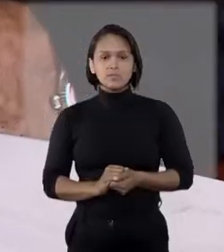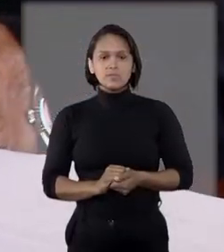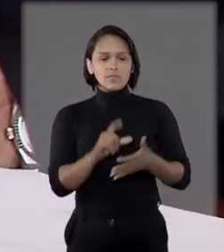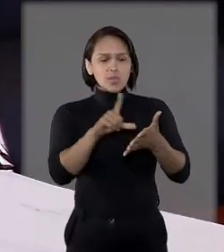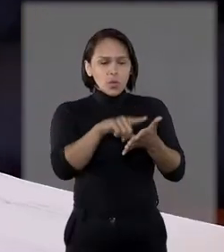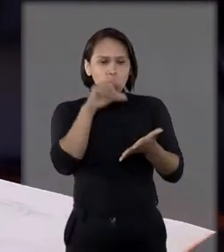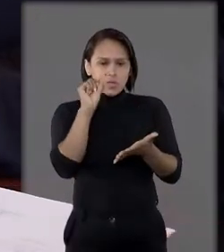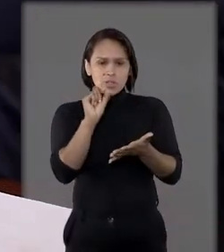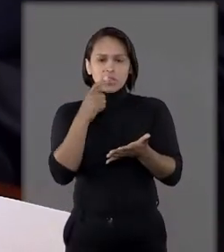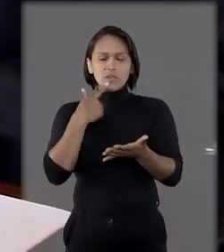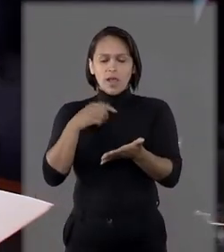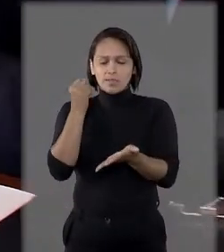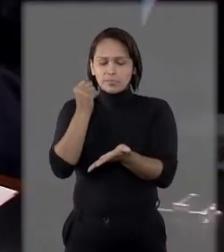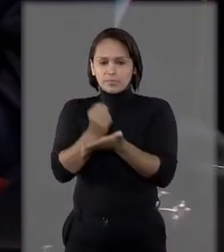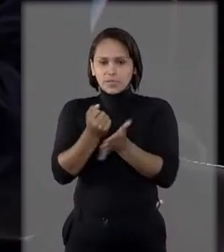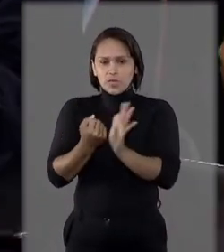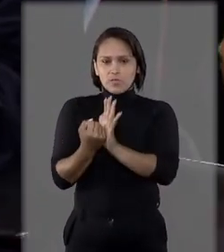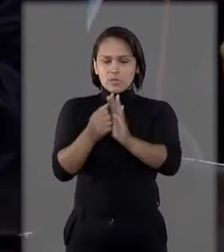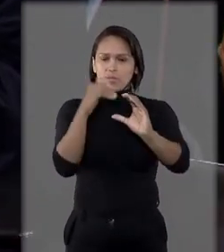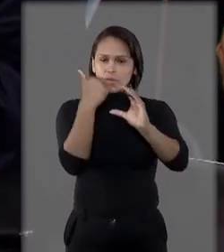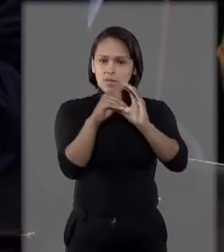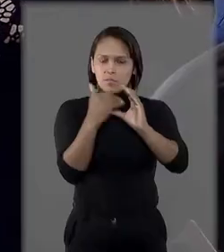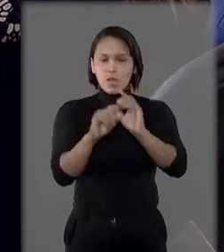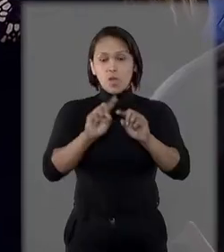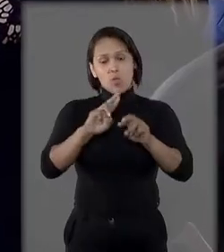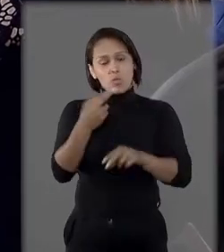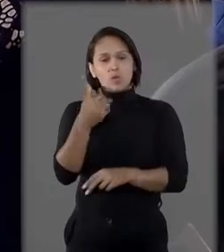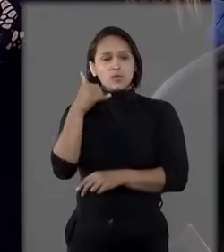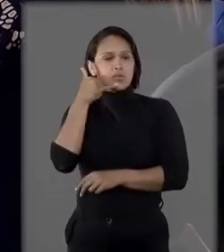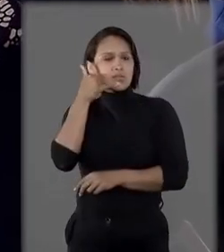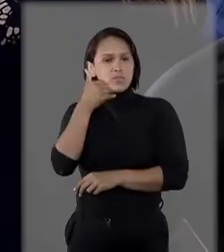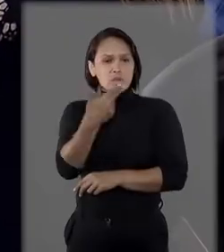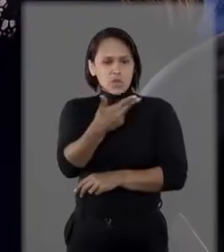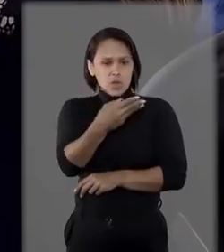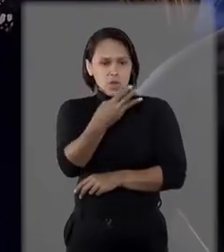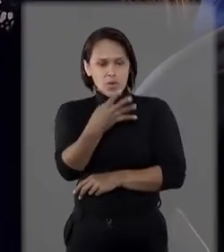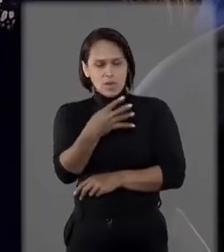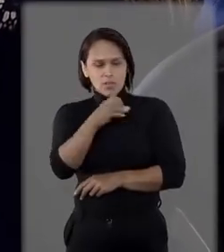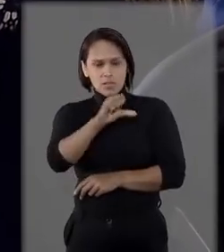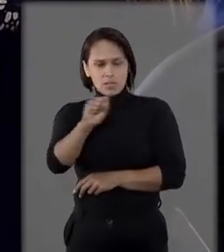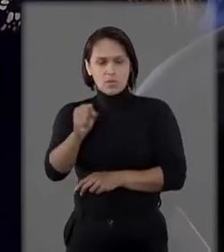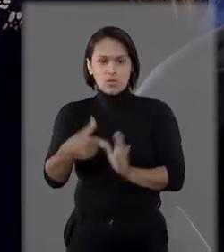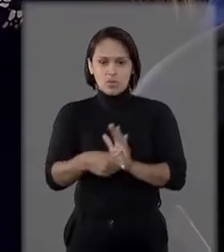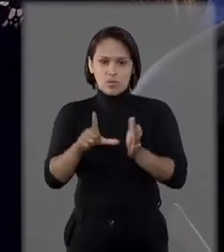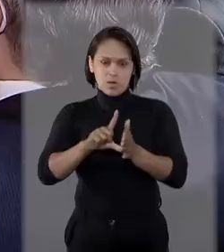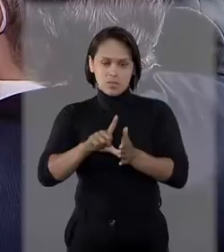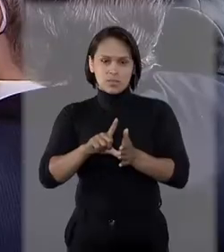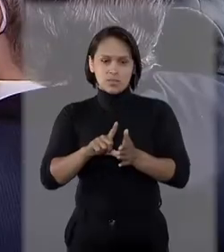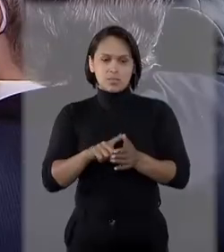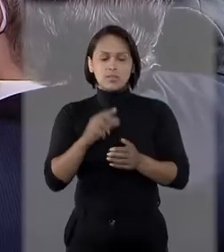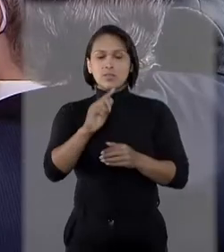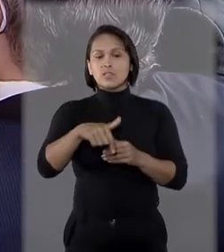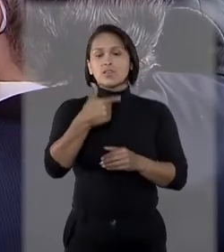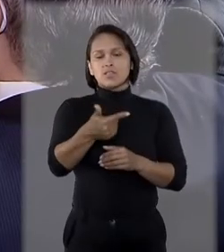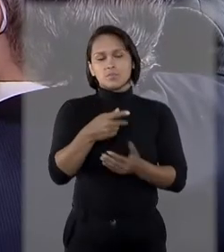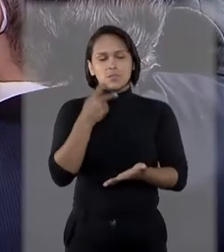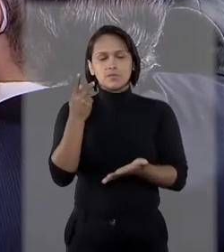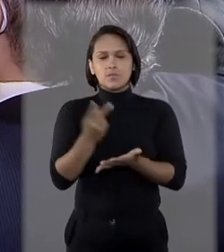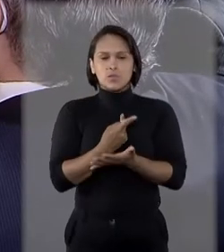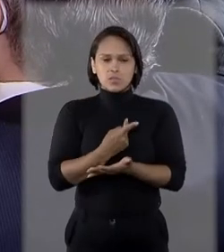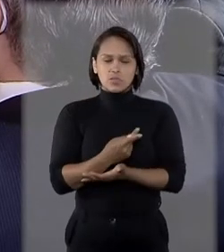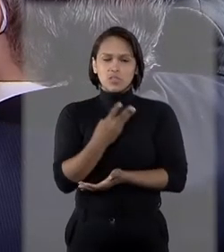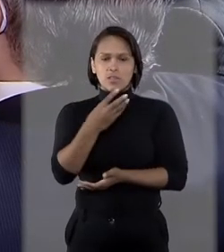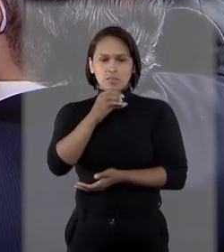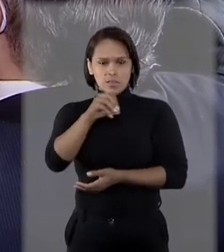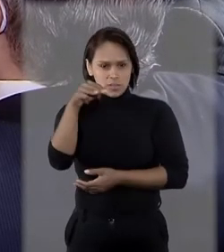Os selecionados vão receber confirmação por e-mail ou telefone em até 48 horas antes do agendamento. As próximas audiências vão